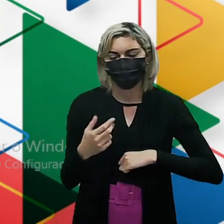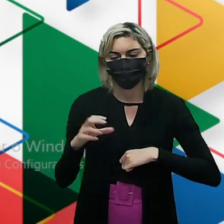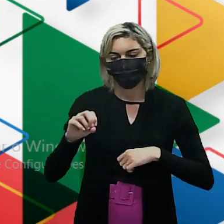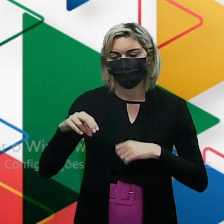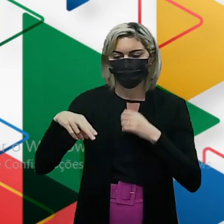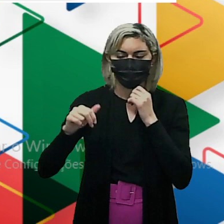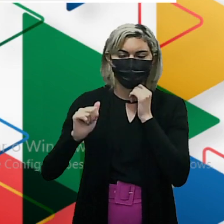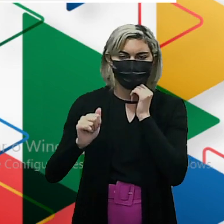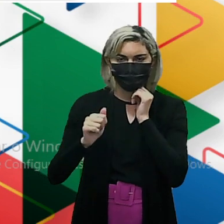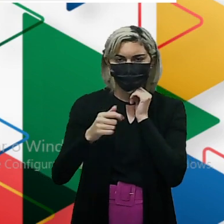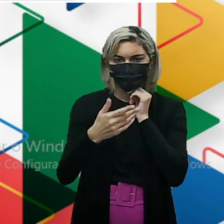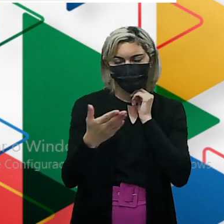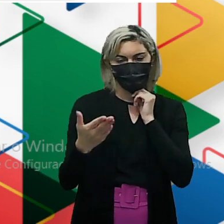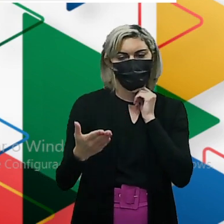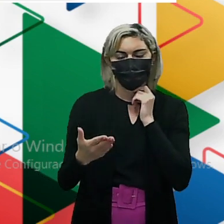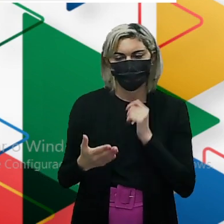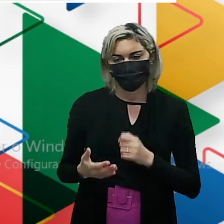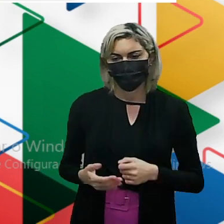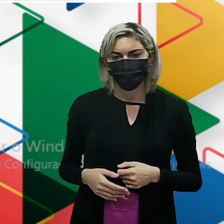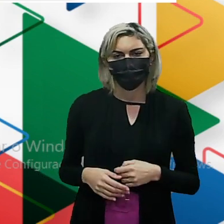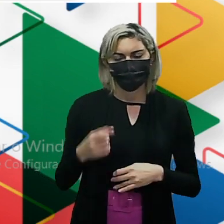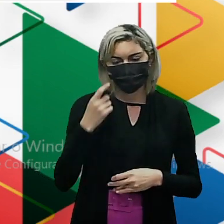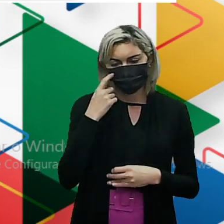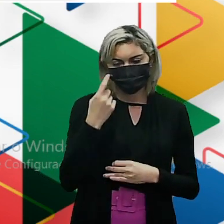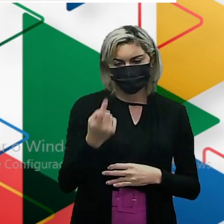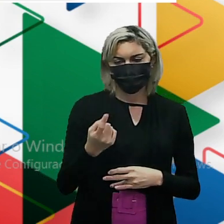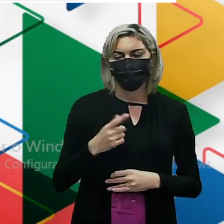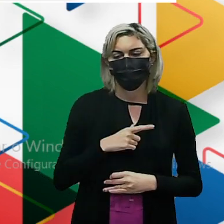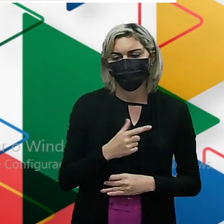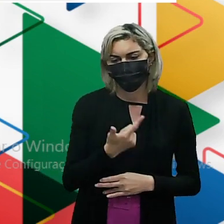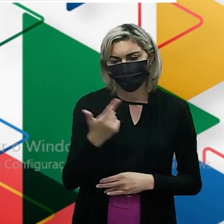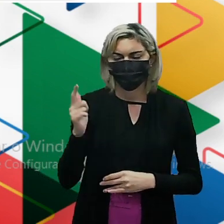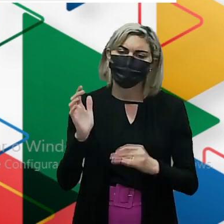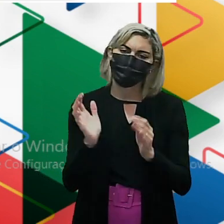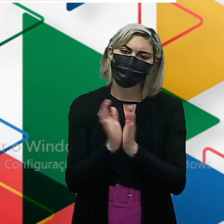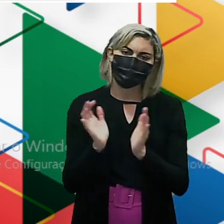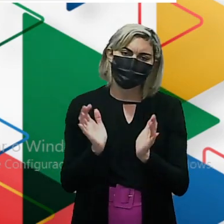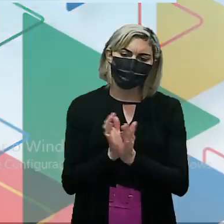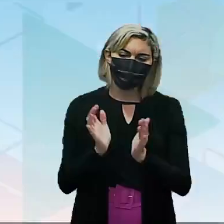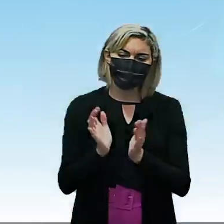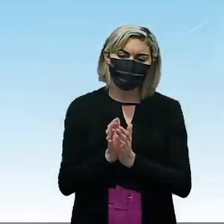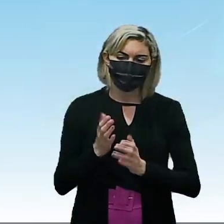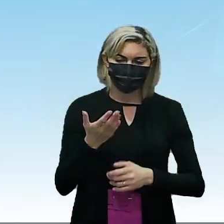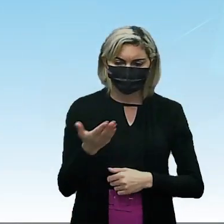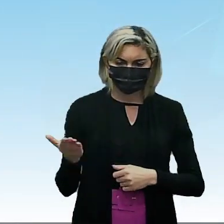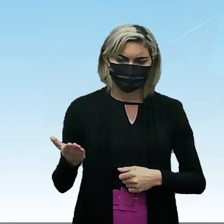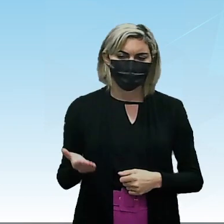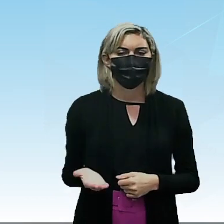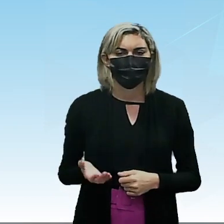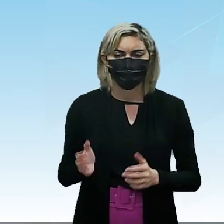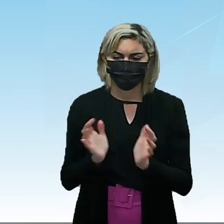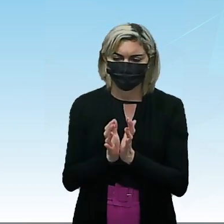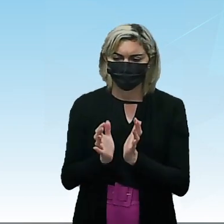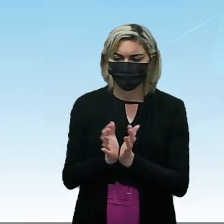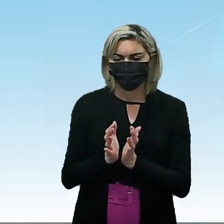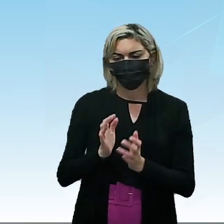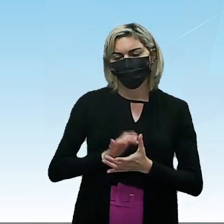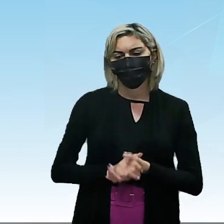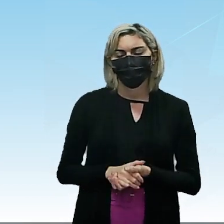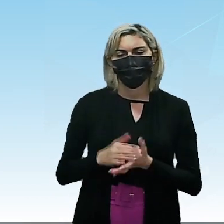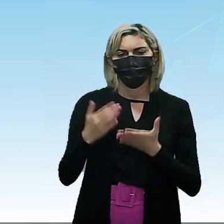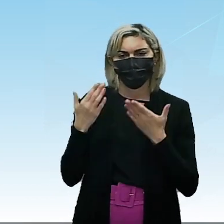ONA. Show de bola? Olha aí, eu tenho outro grupo funcional agora pra você e esse grupo funcional aí